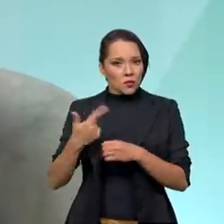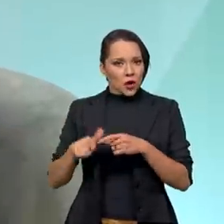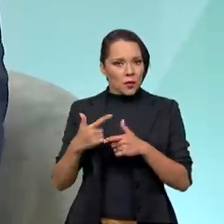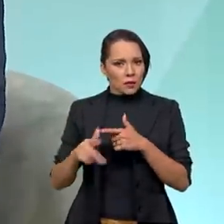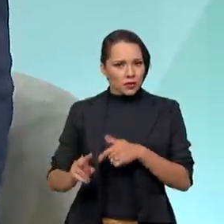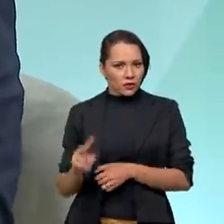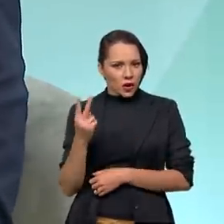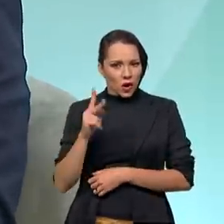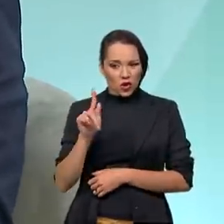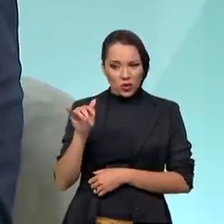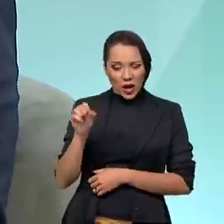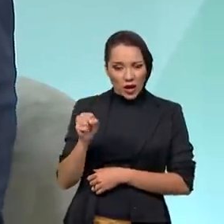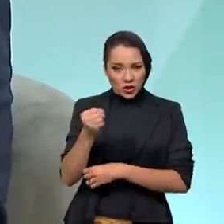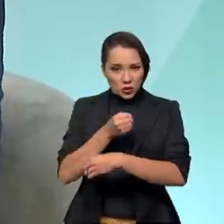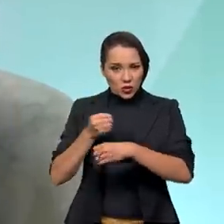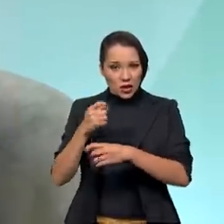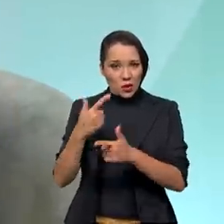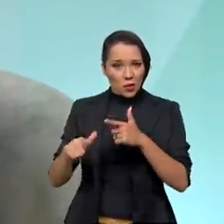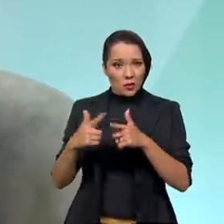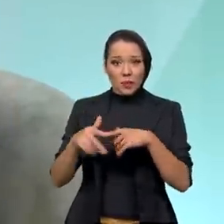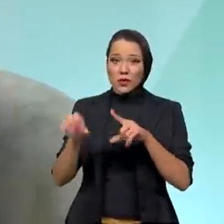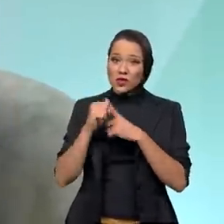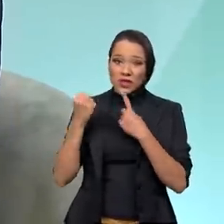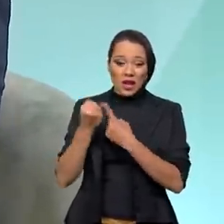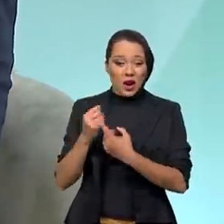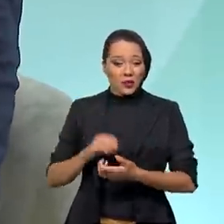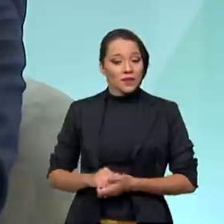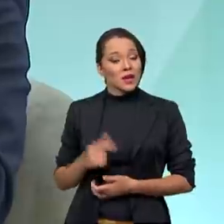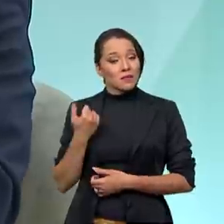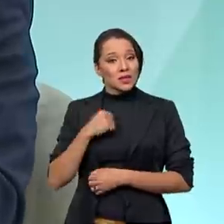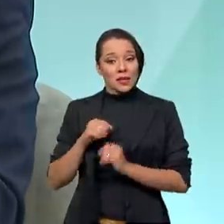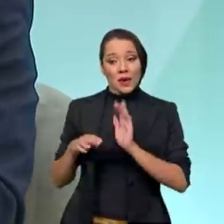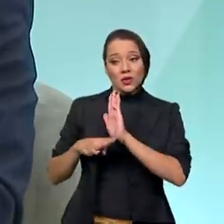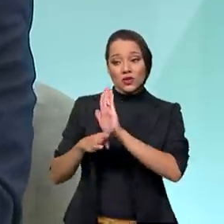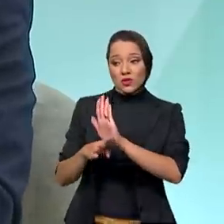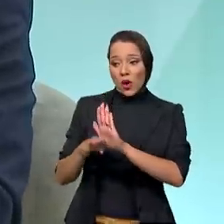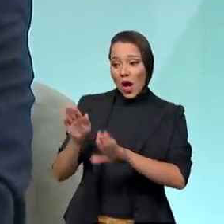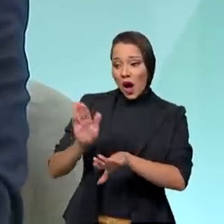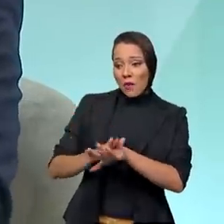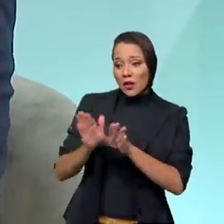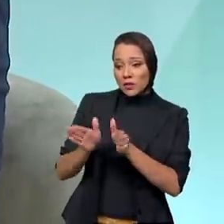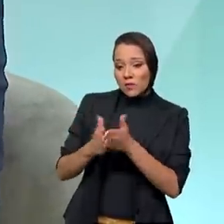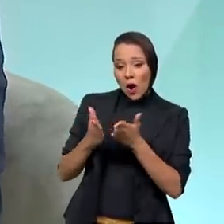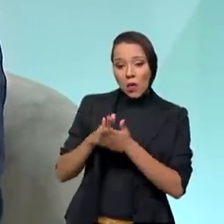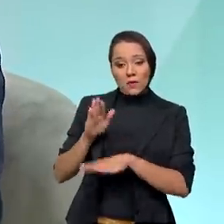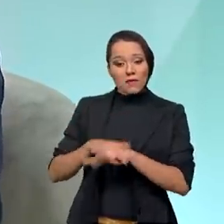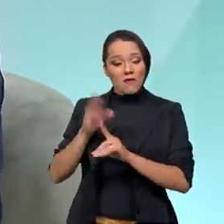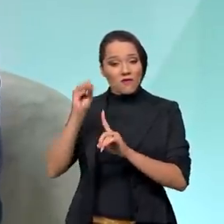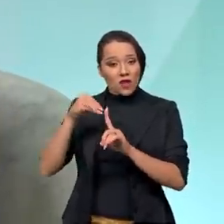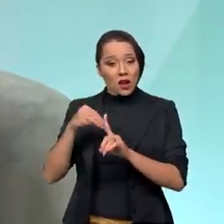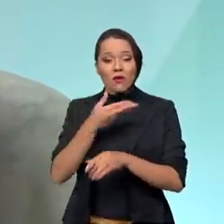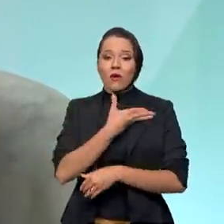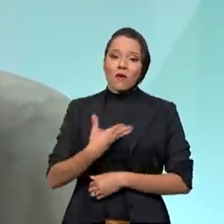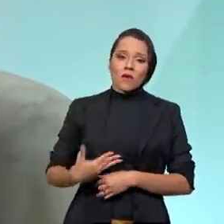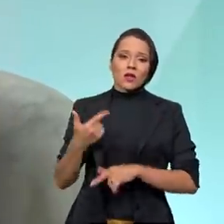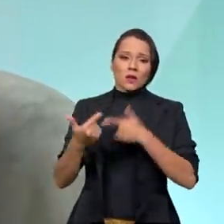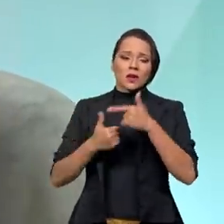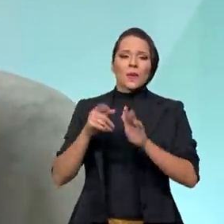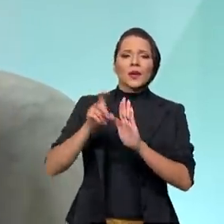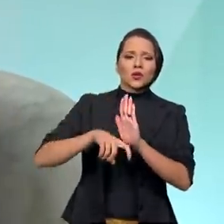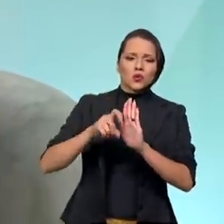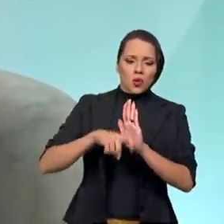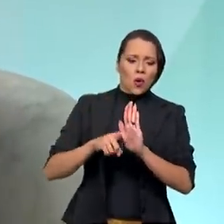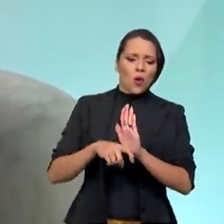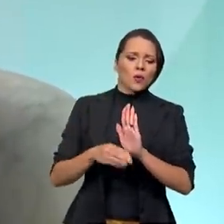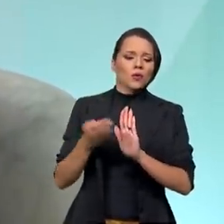preço no gás de cozinha, nós temos um problema social. Temos que atender ao mais vulnerável. Então, o governo está trabalhando também em subsídios